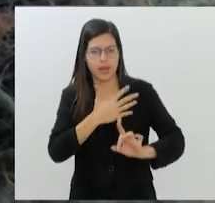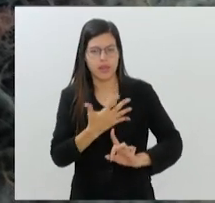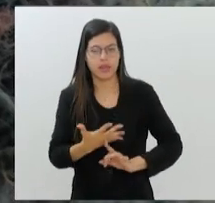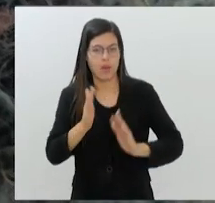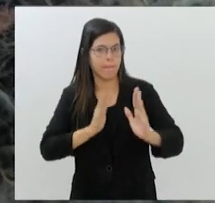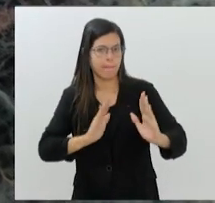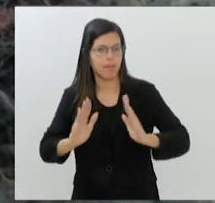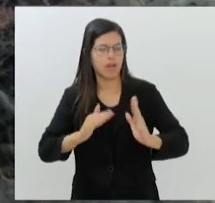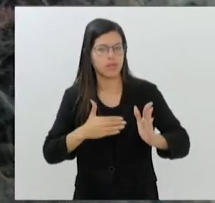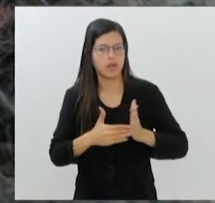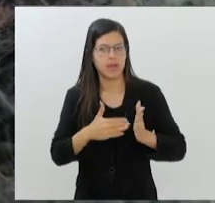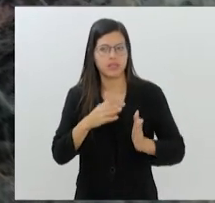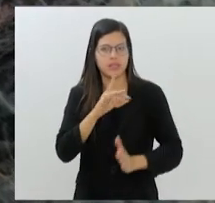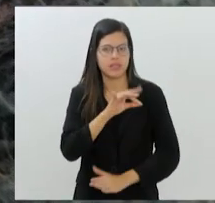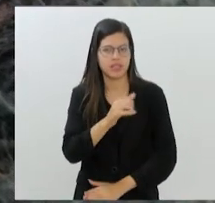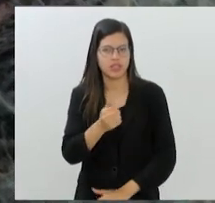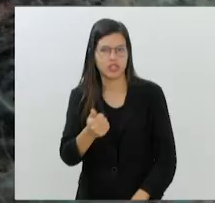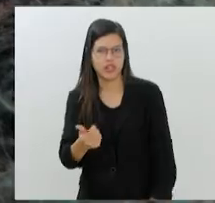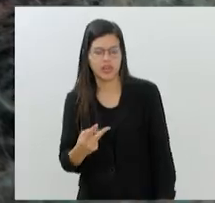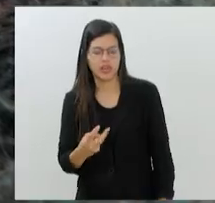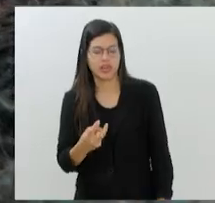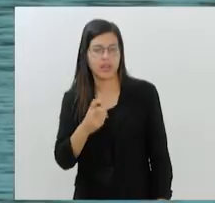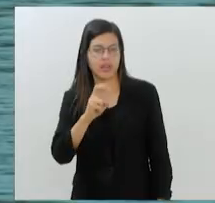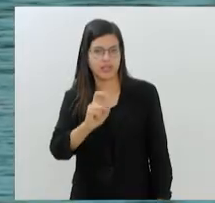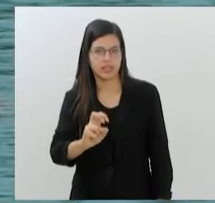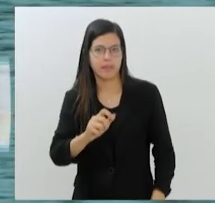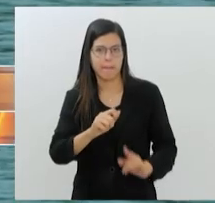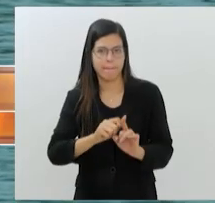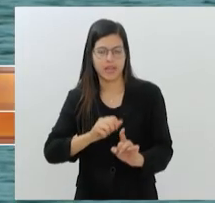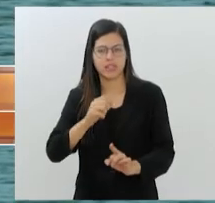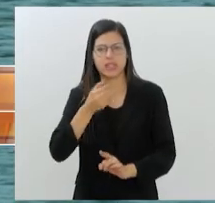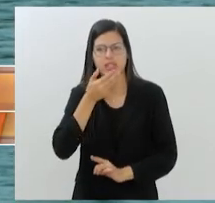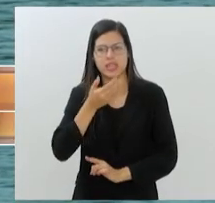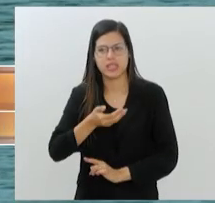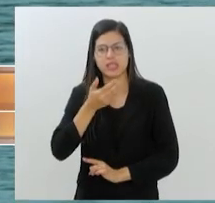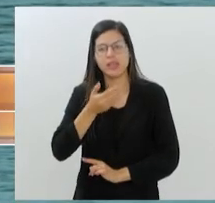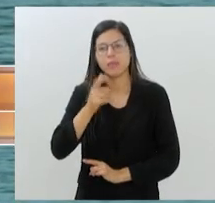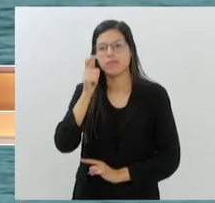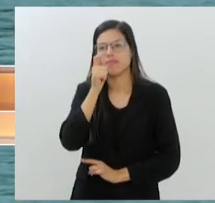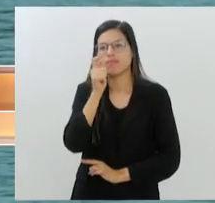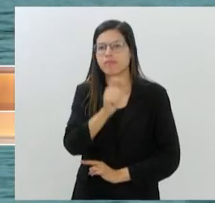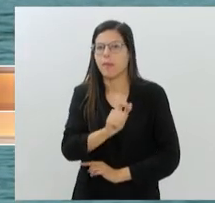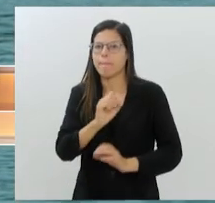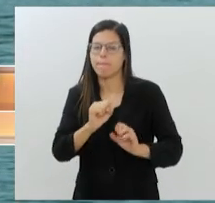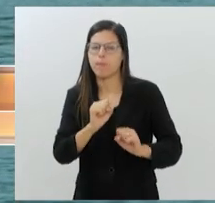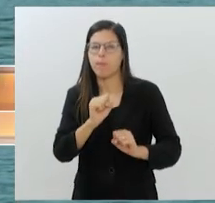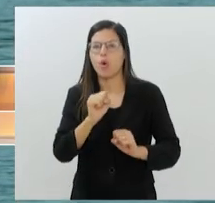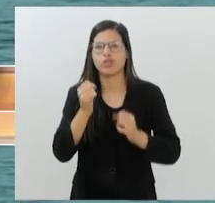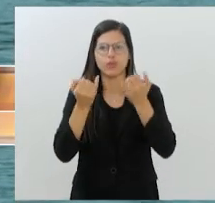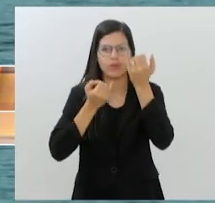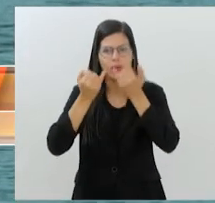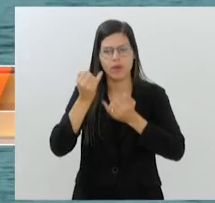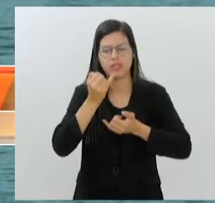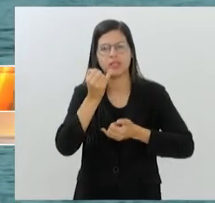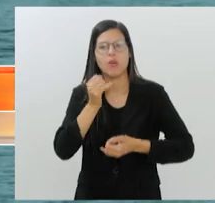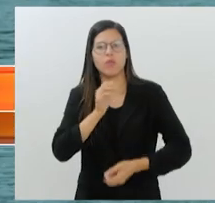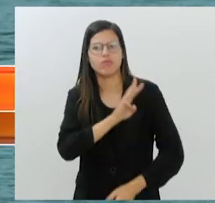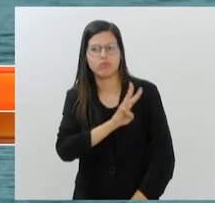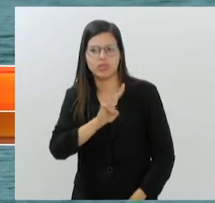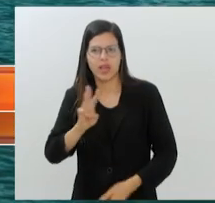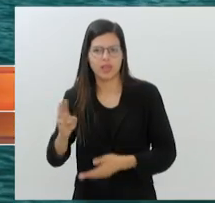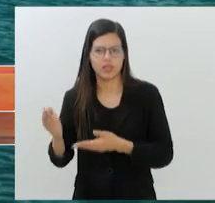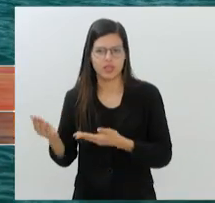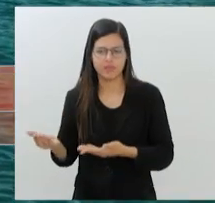inscrições vai até 15 de dezembro. Os interessados podem obter mais informações no site do Comitê Guandu.